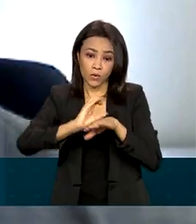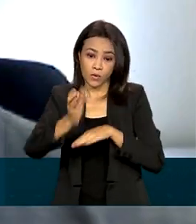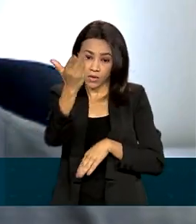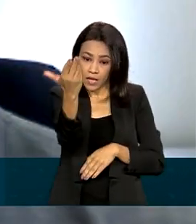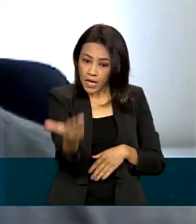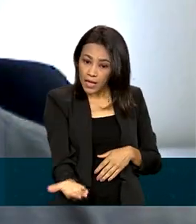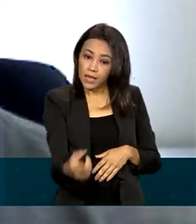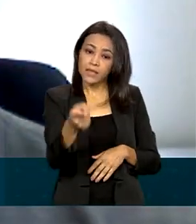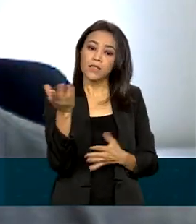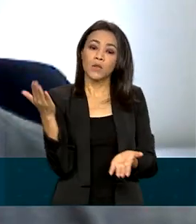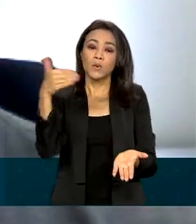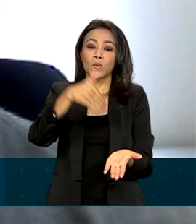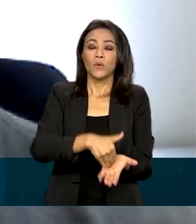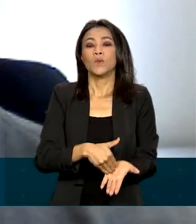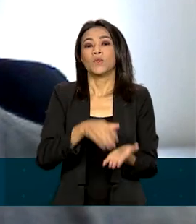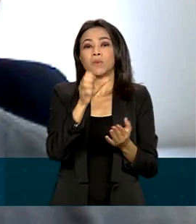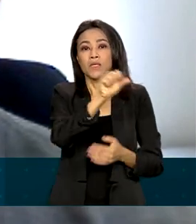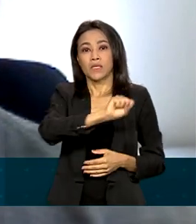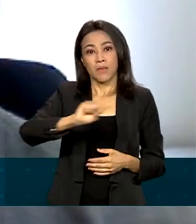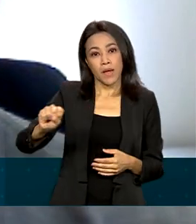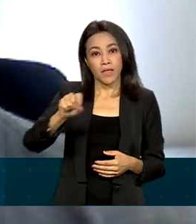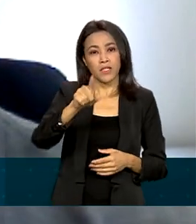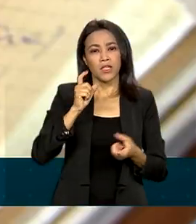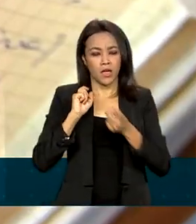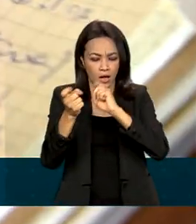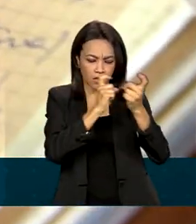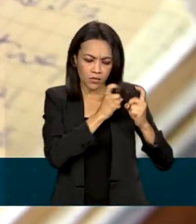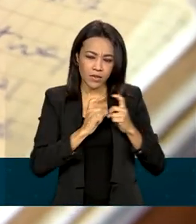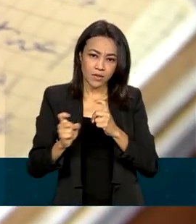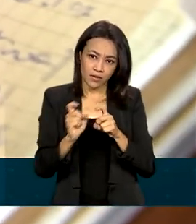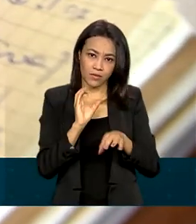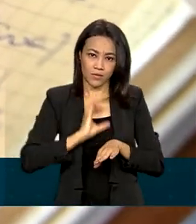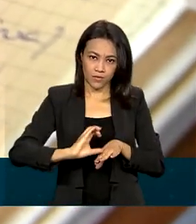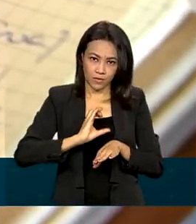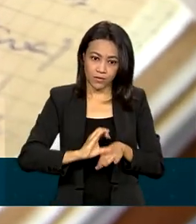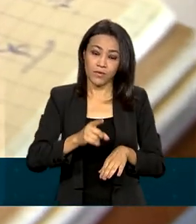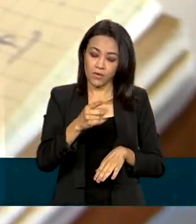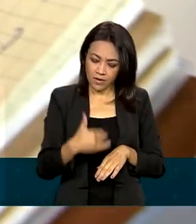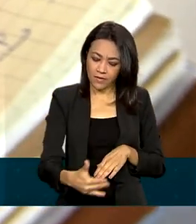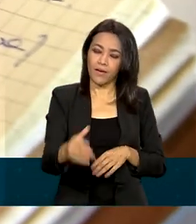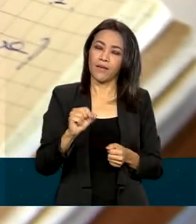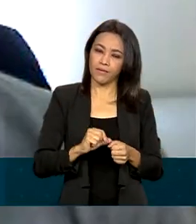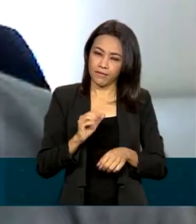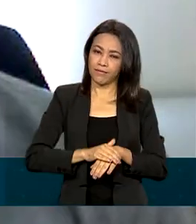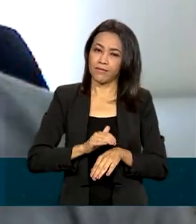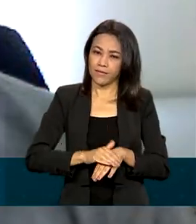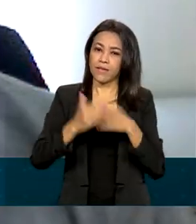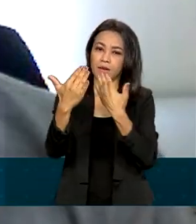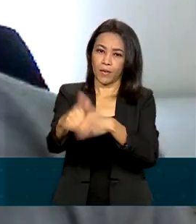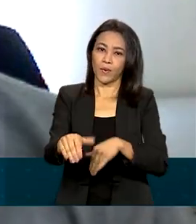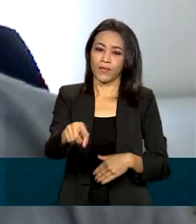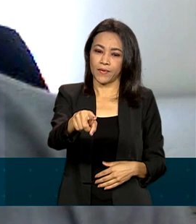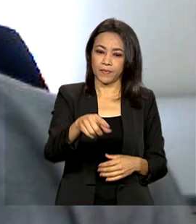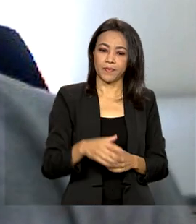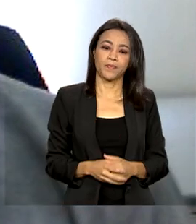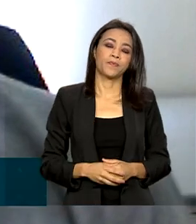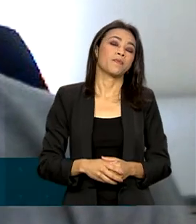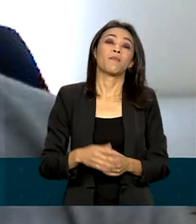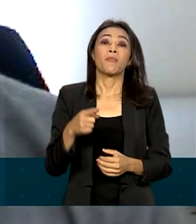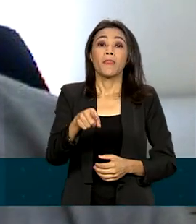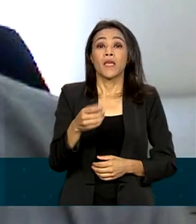está no penúltimo semestre de administração e também vai fazer a prova. O ENAD vai dar uma